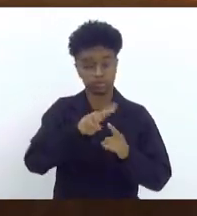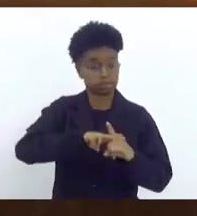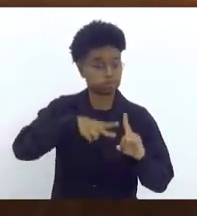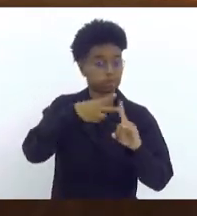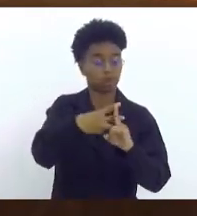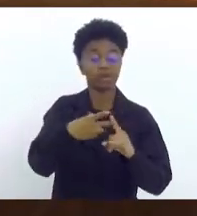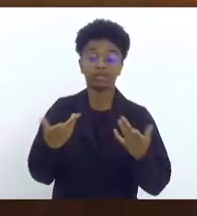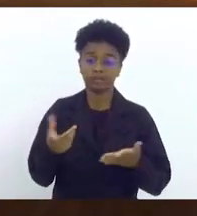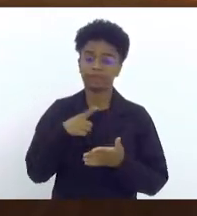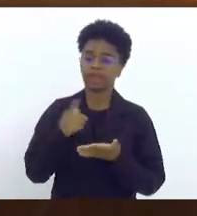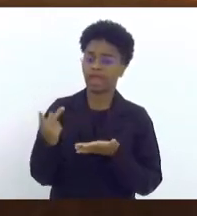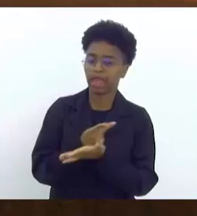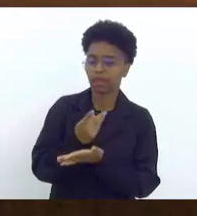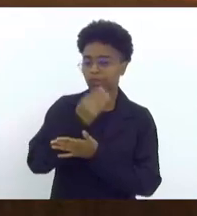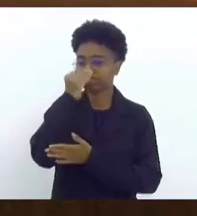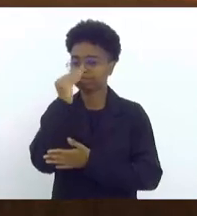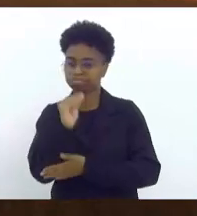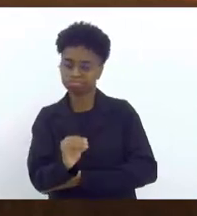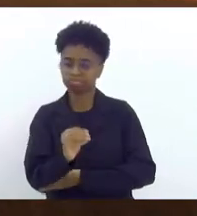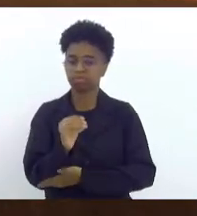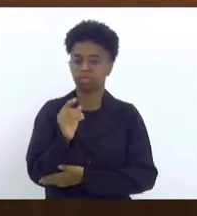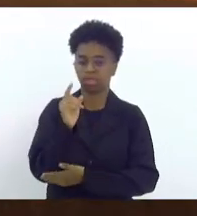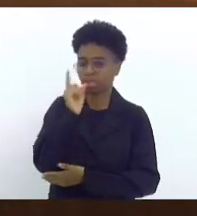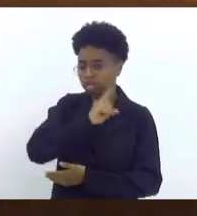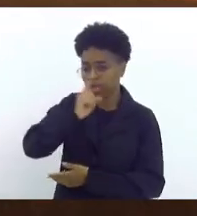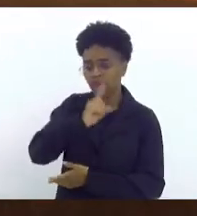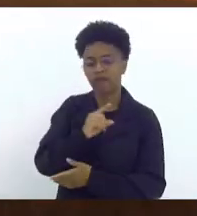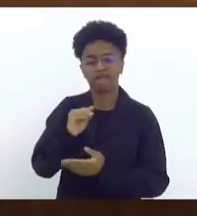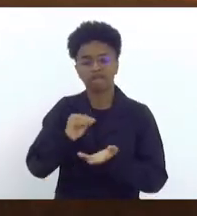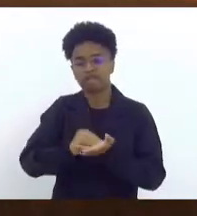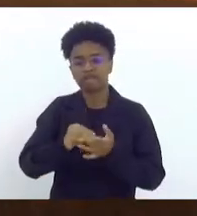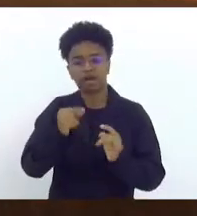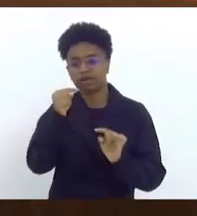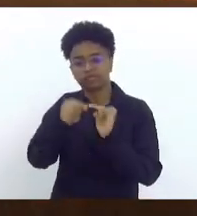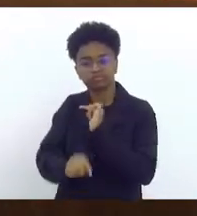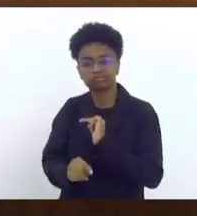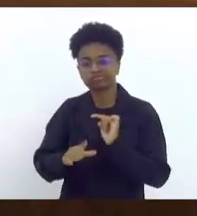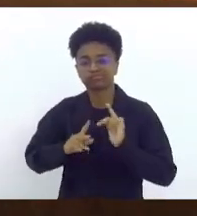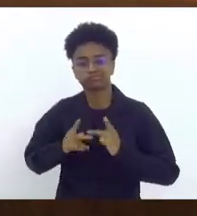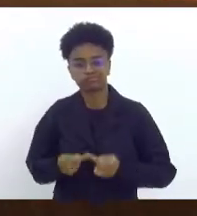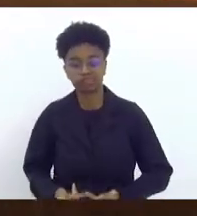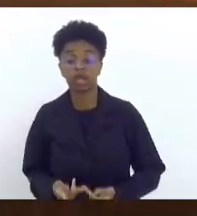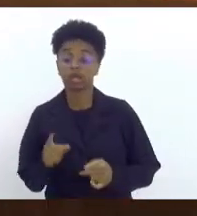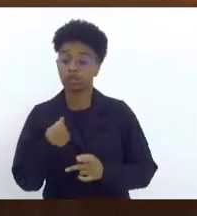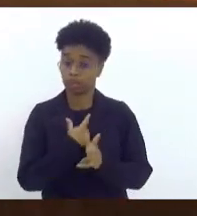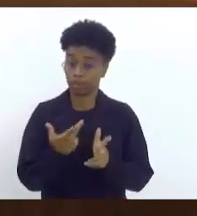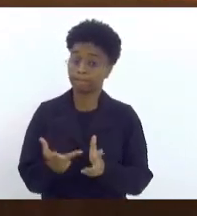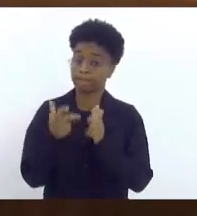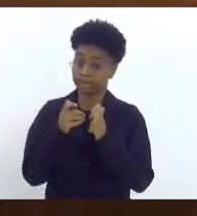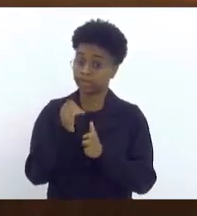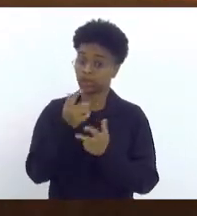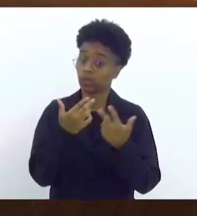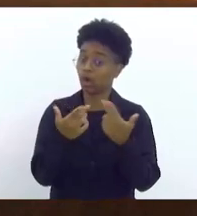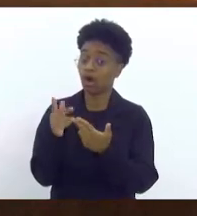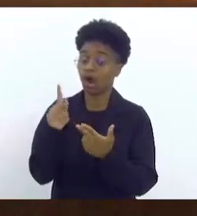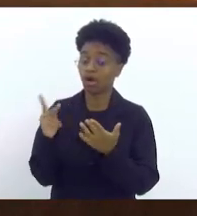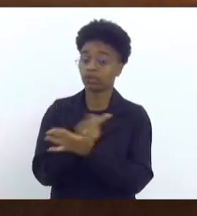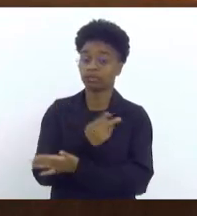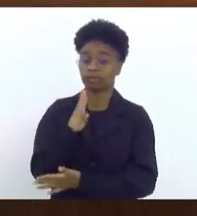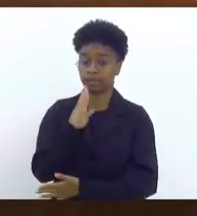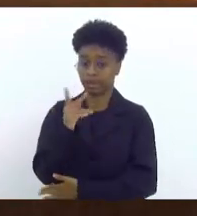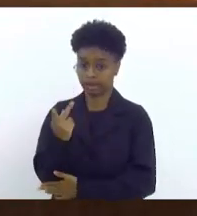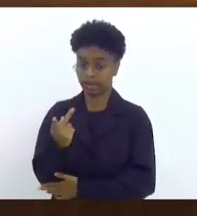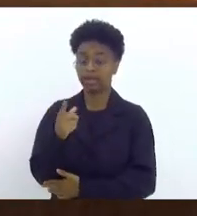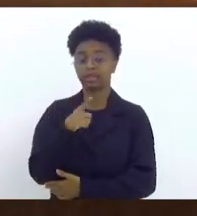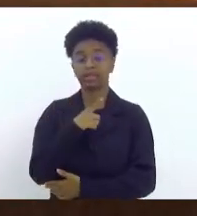descasos, negligência, desumanidade. A gente vê, por exemplo, o que aconteceu em Belo Horizonte,